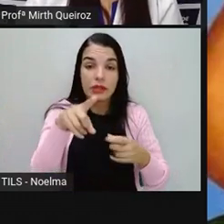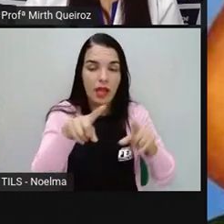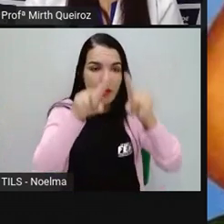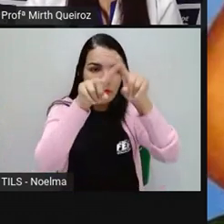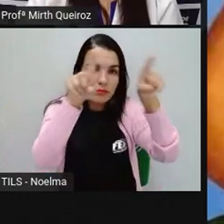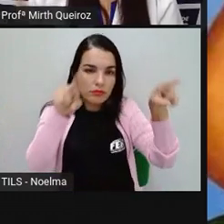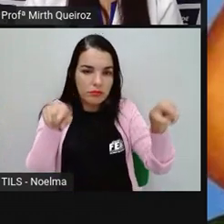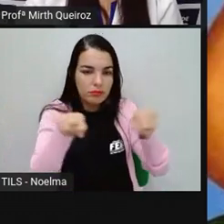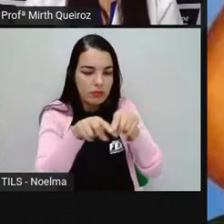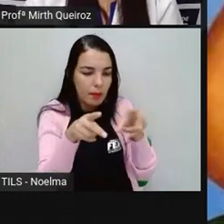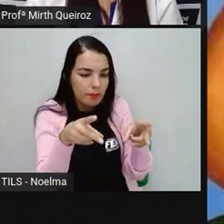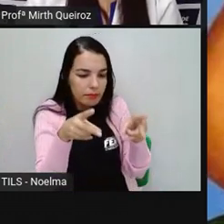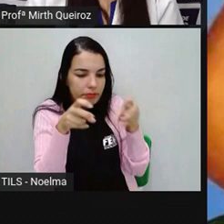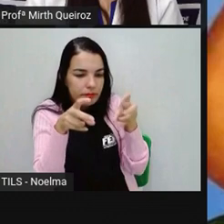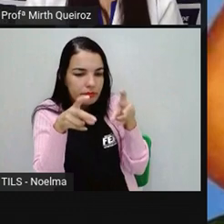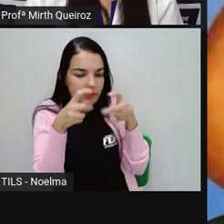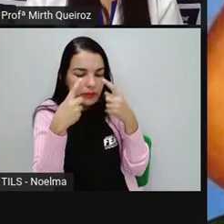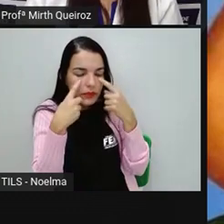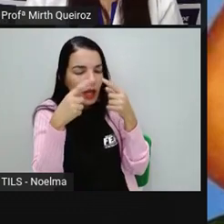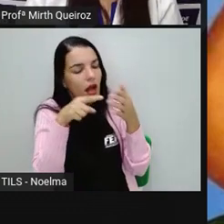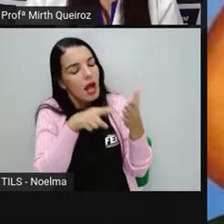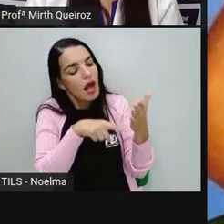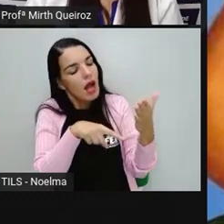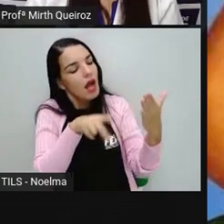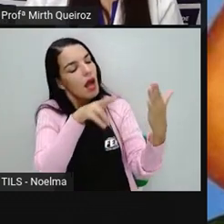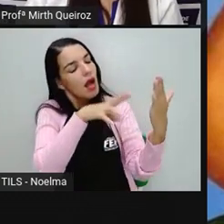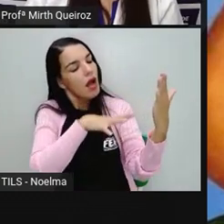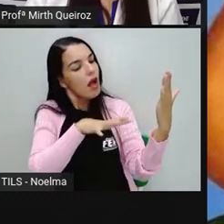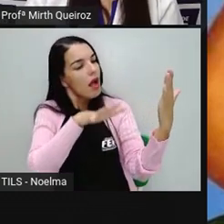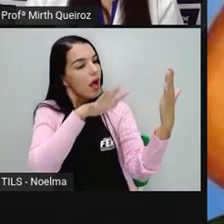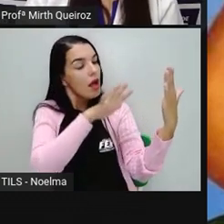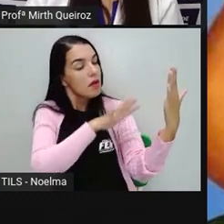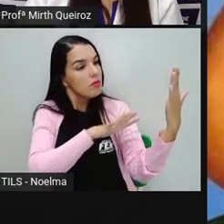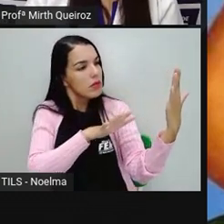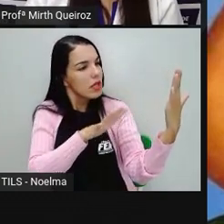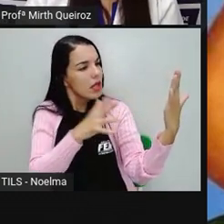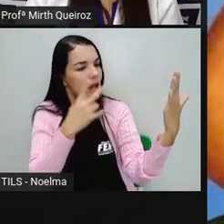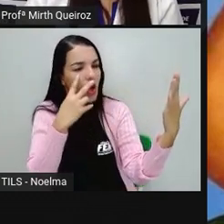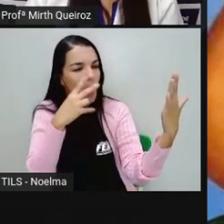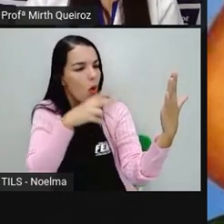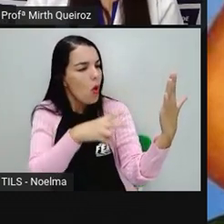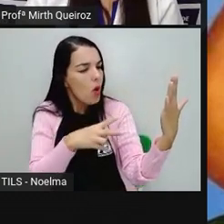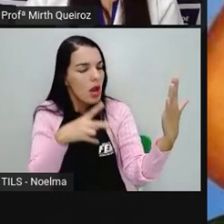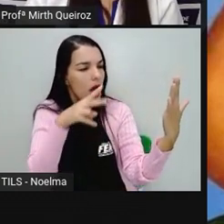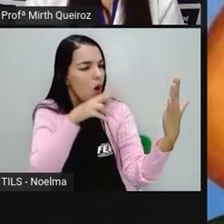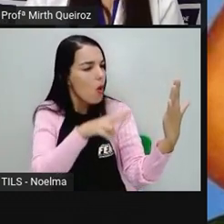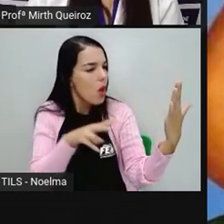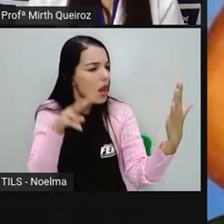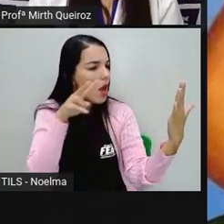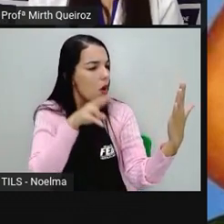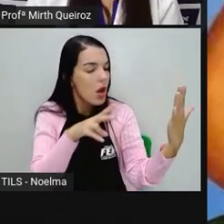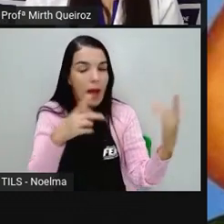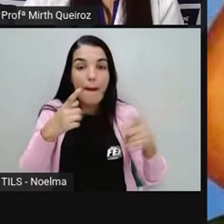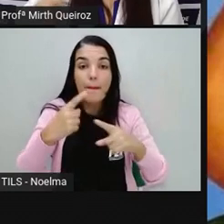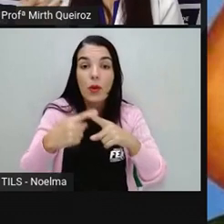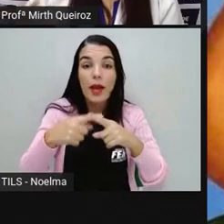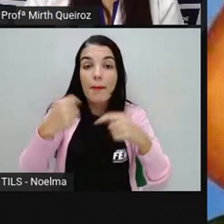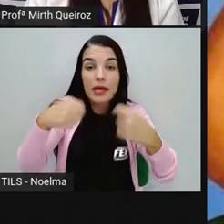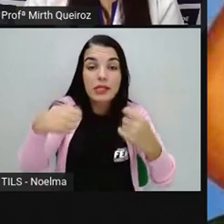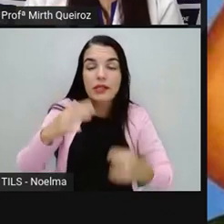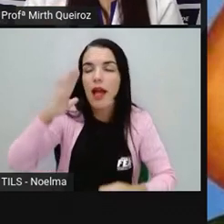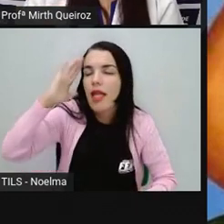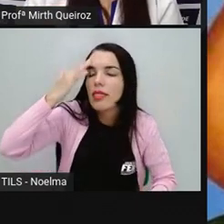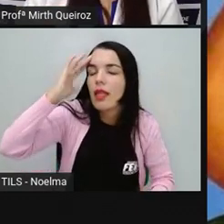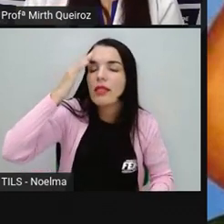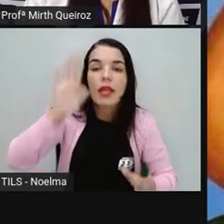por exemplo, uma obra de arte. A gente tenta entender qual o significado daquela tela. A gente tenta se